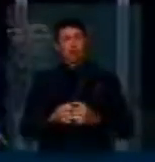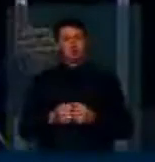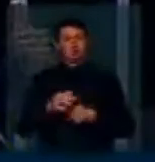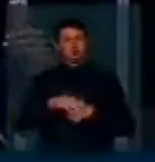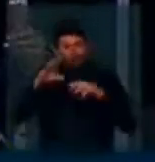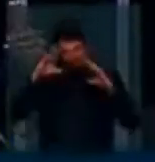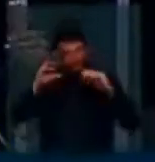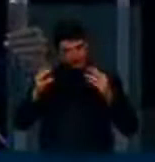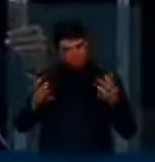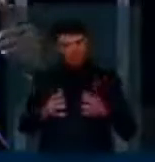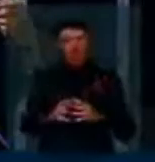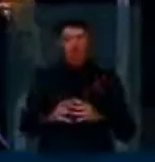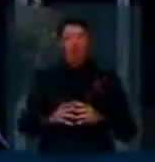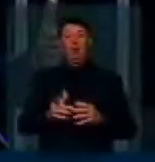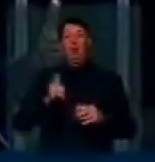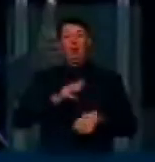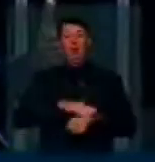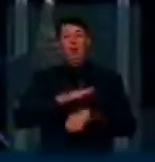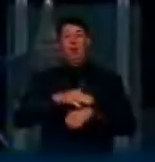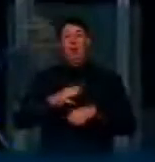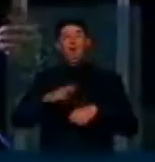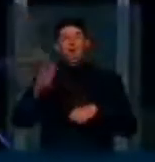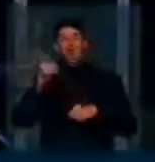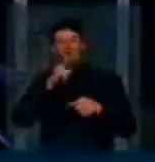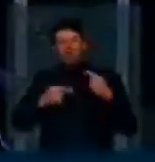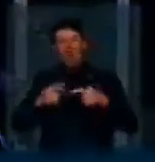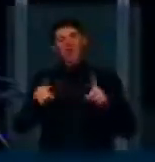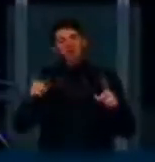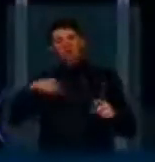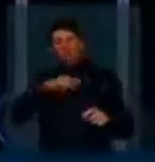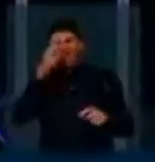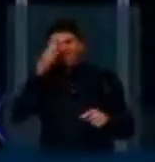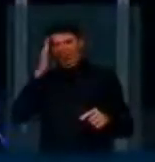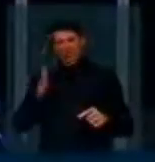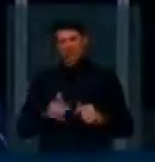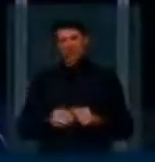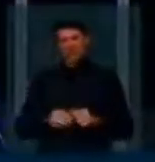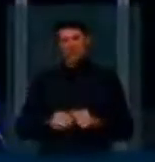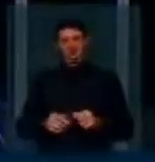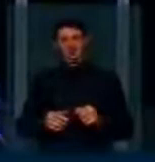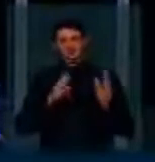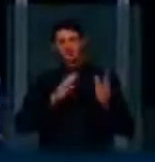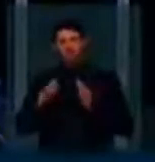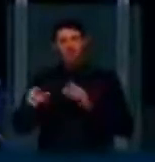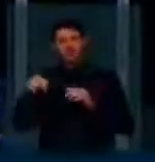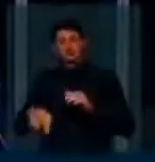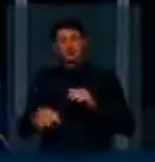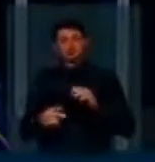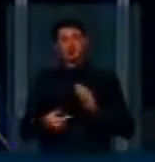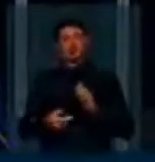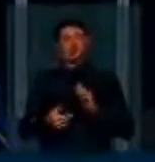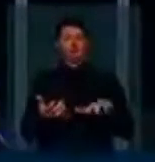tranquilo desse tempo. Teríamos mais tempo para debater esse tempo. Mas nós sabemos que o nosso processo legislativo não é